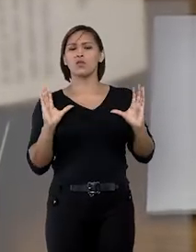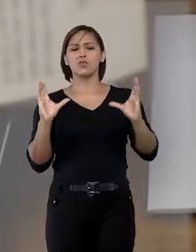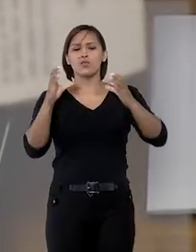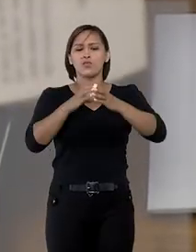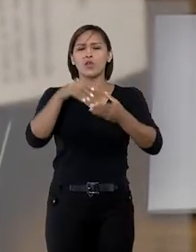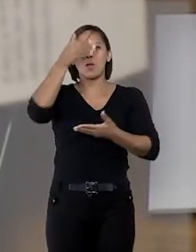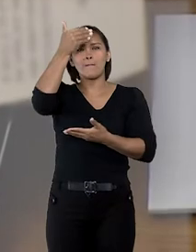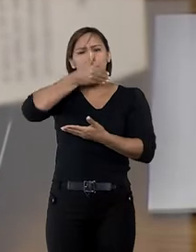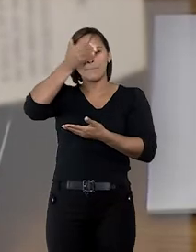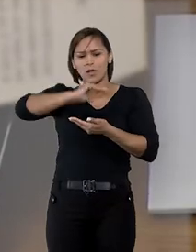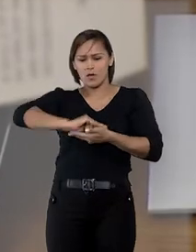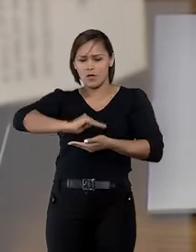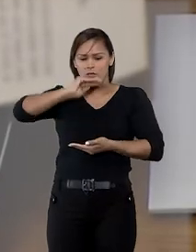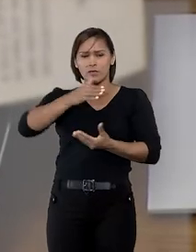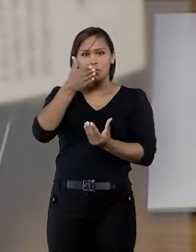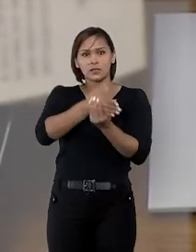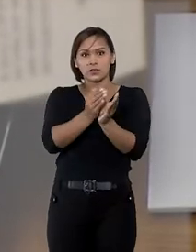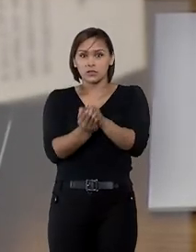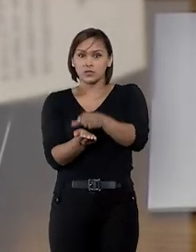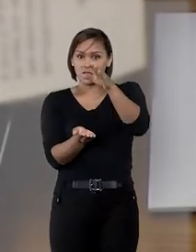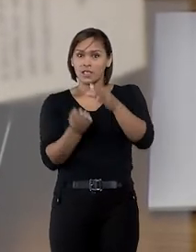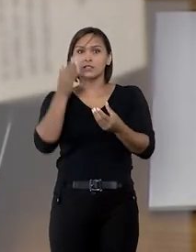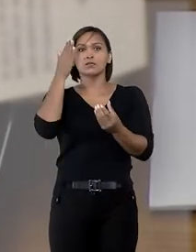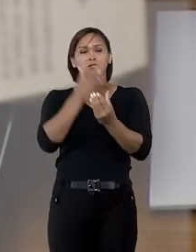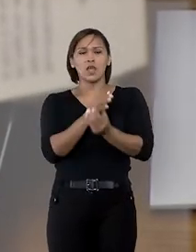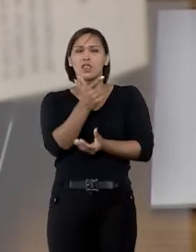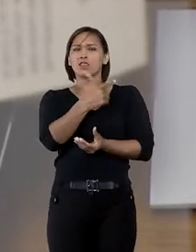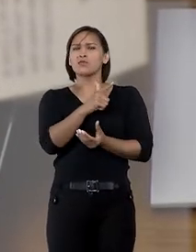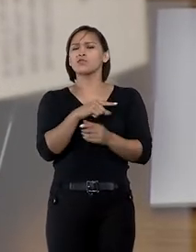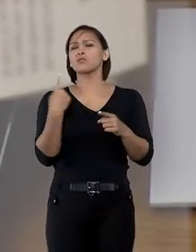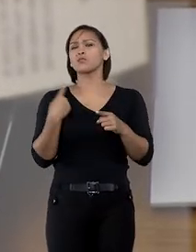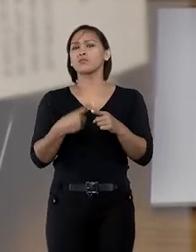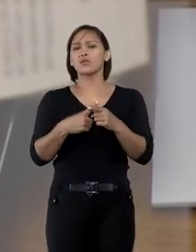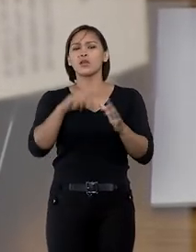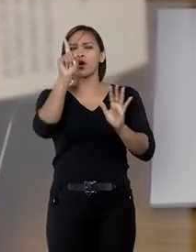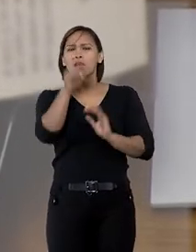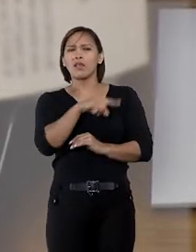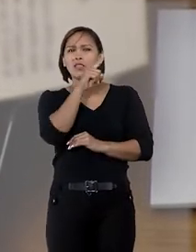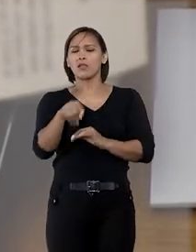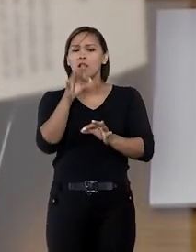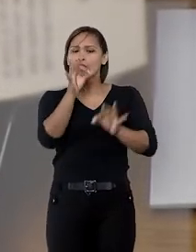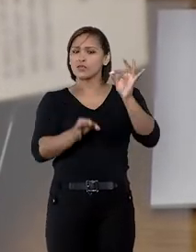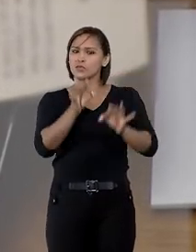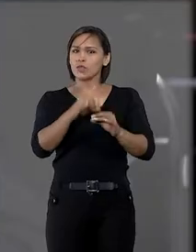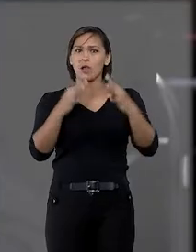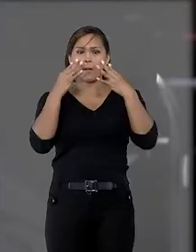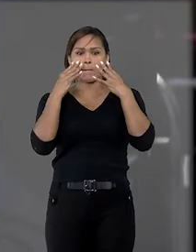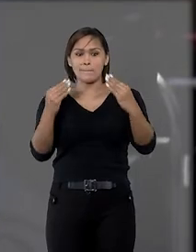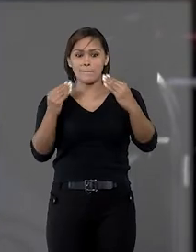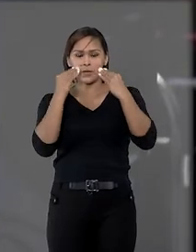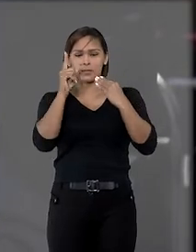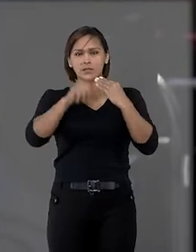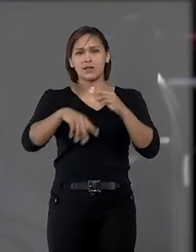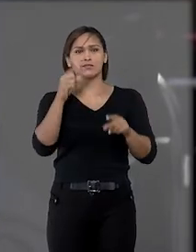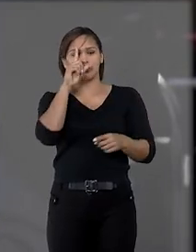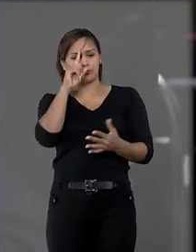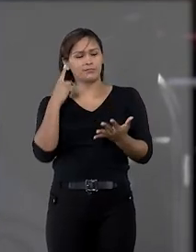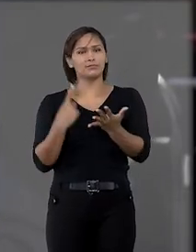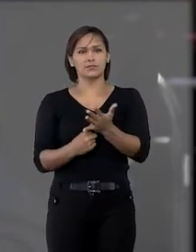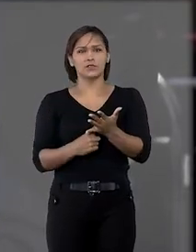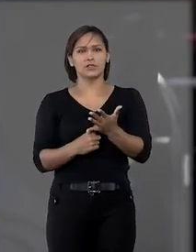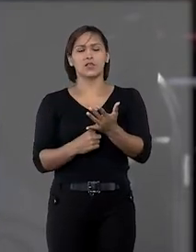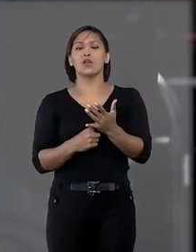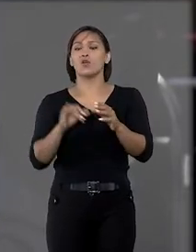conjunto de provas produzido no processo, de forma que não haveria motivos para a anulação do julgamento popular por essa razão.